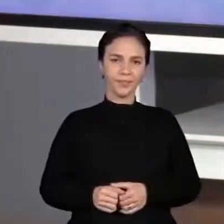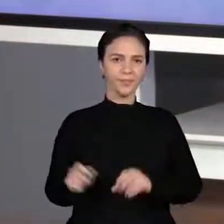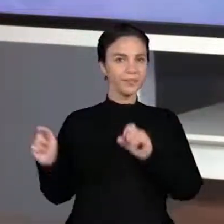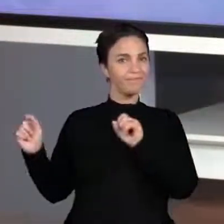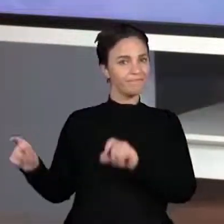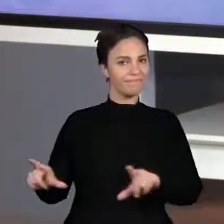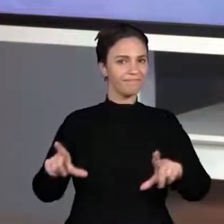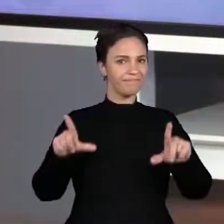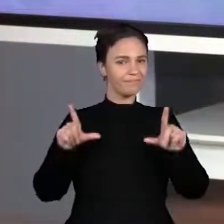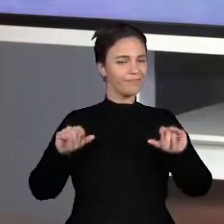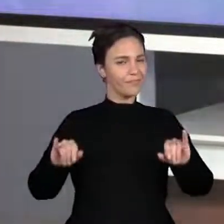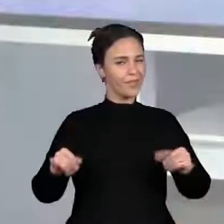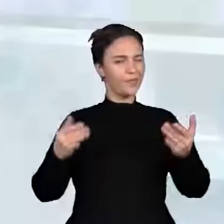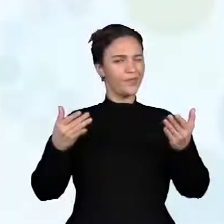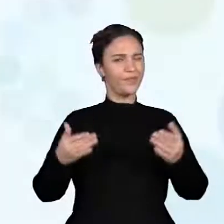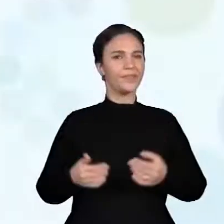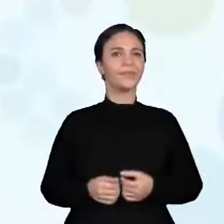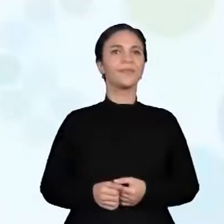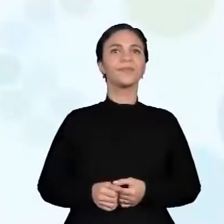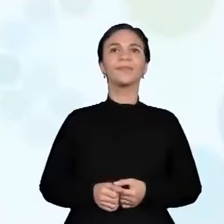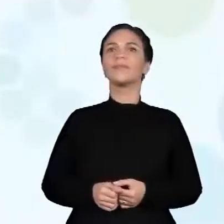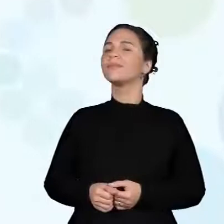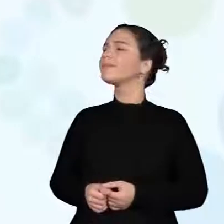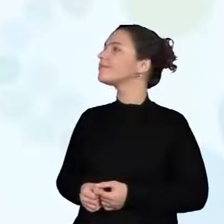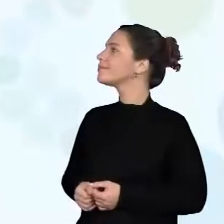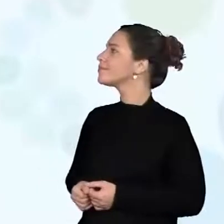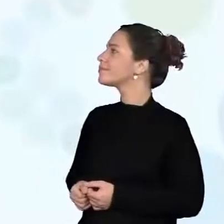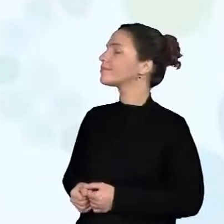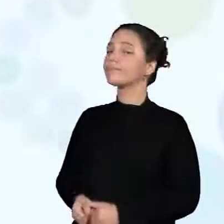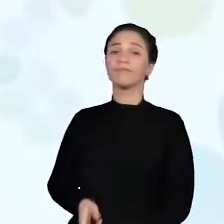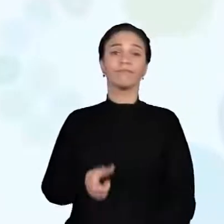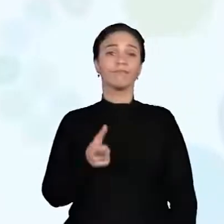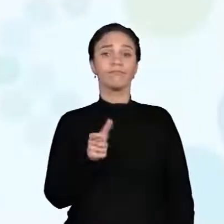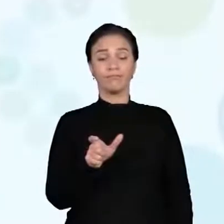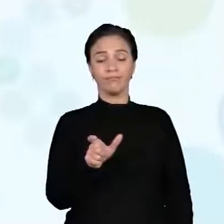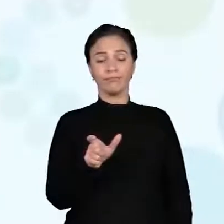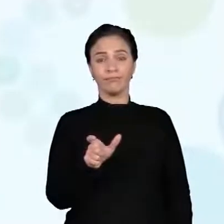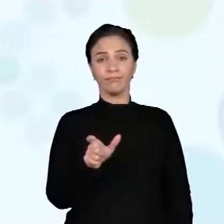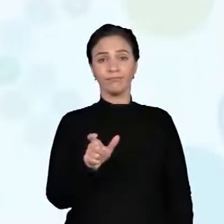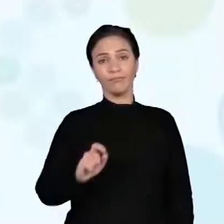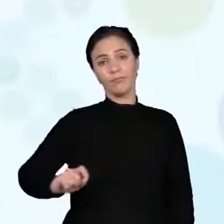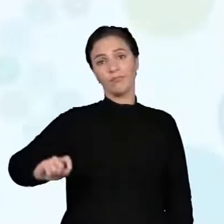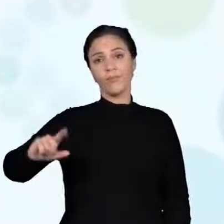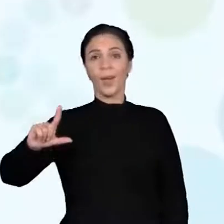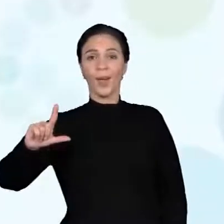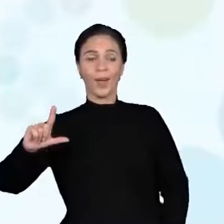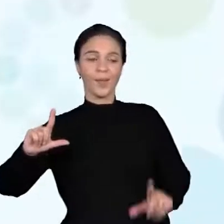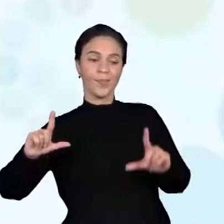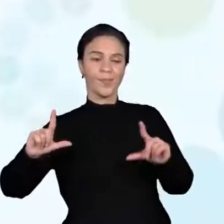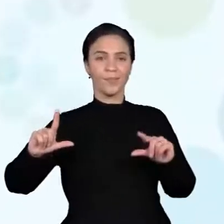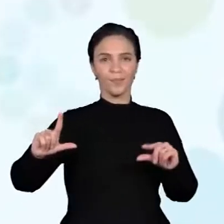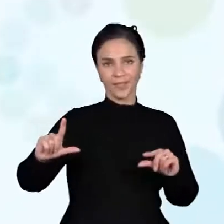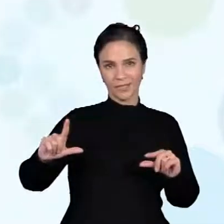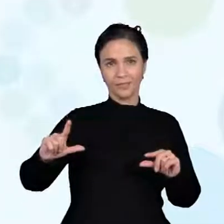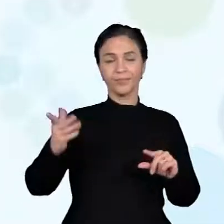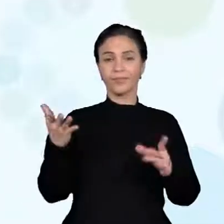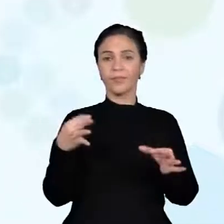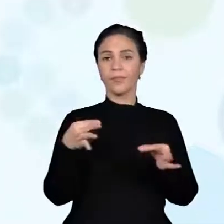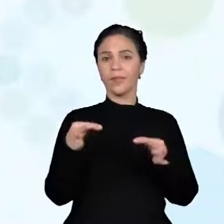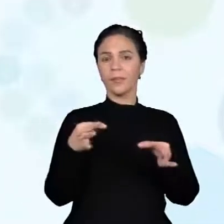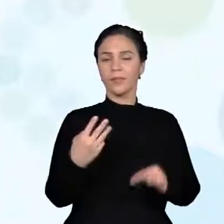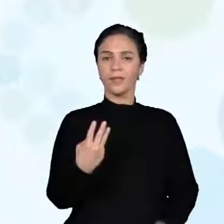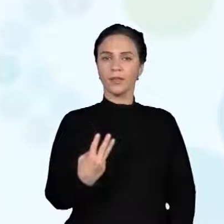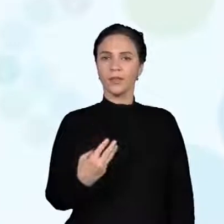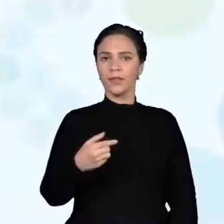Tudo bem? Bora lá? Maior termo ou menor termo? Vamos para a página 37